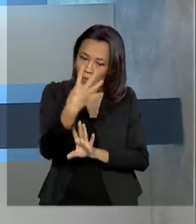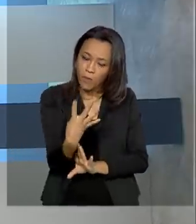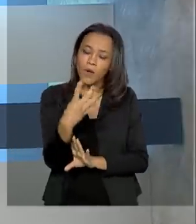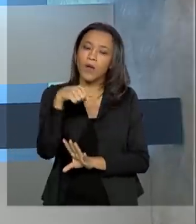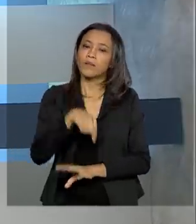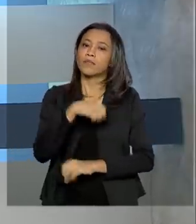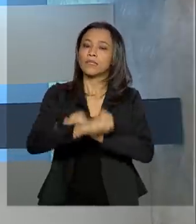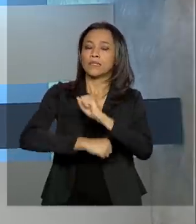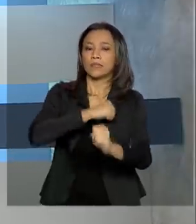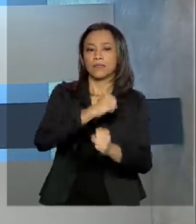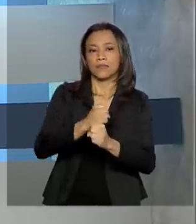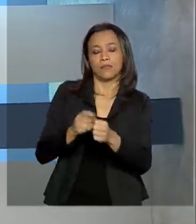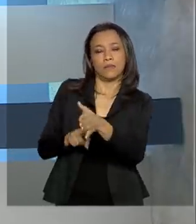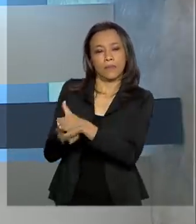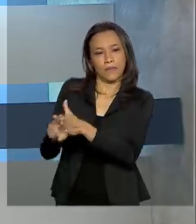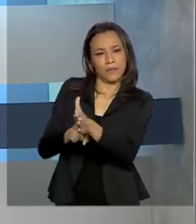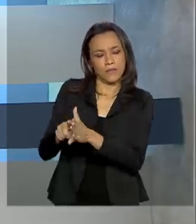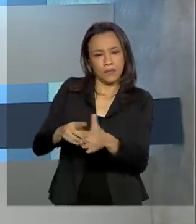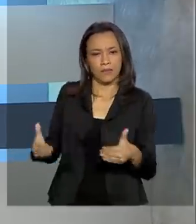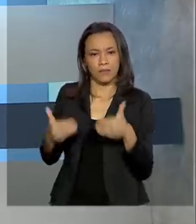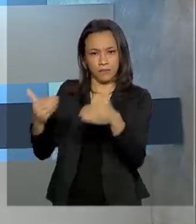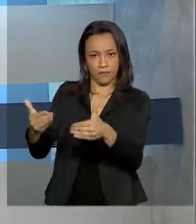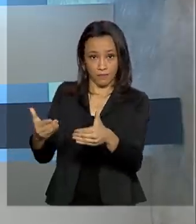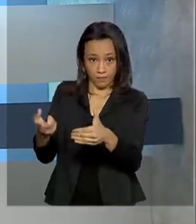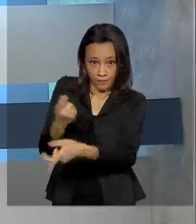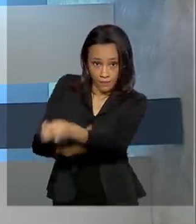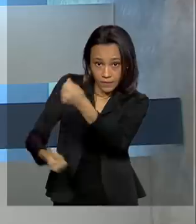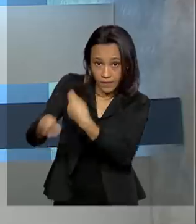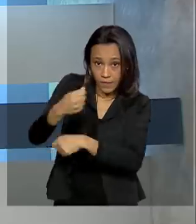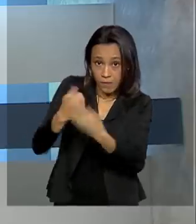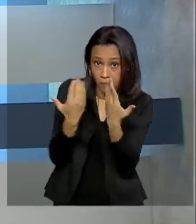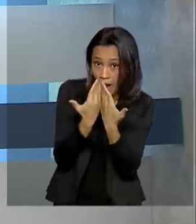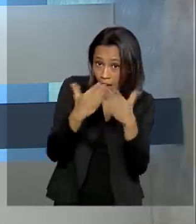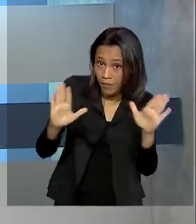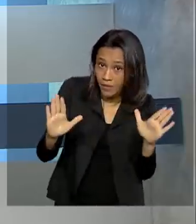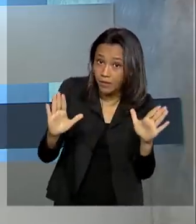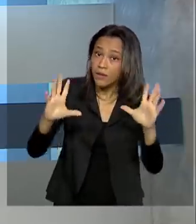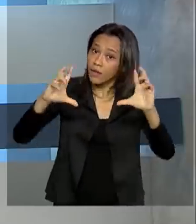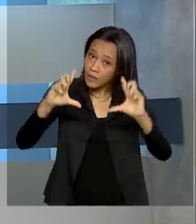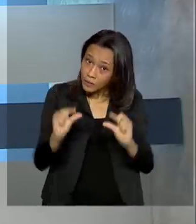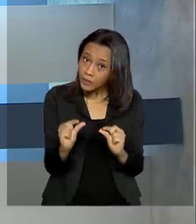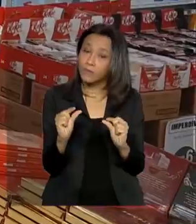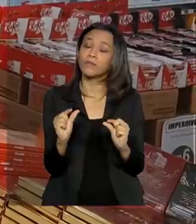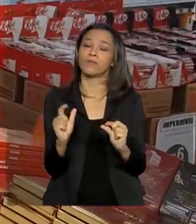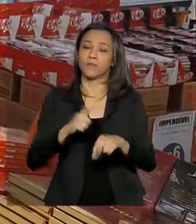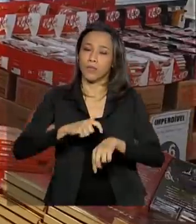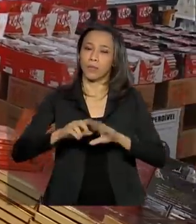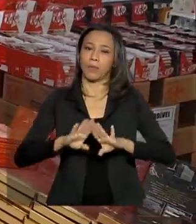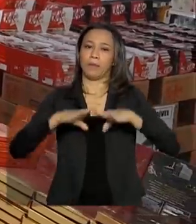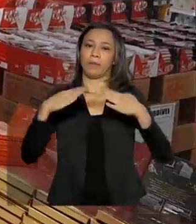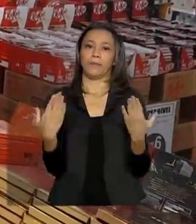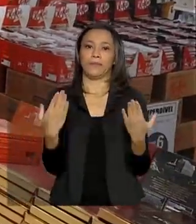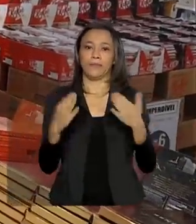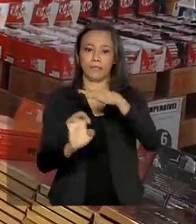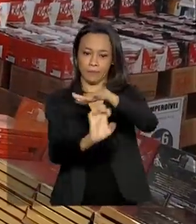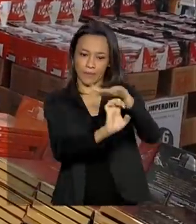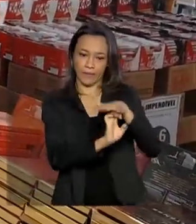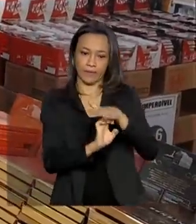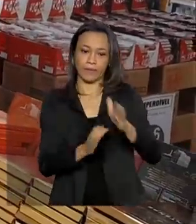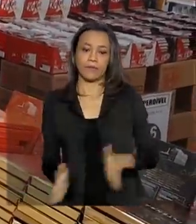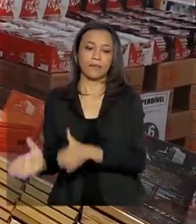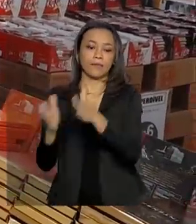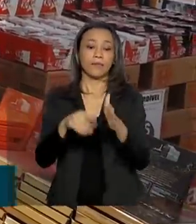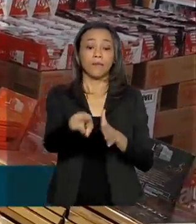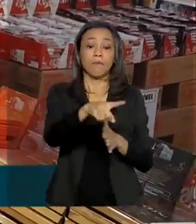pesquisa do Ministério da Economia mostra ainda que o tempo para abrir o negócio está menor. O mapa de empresas